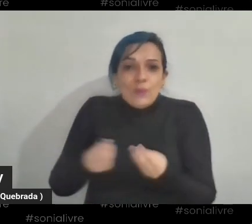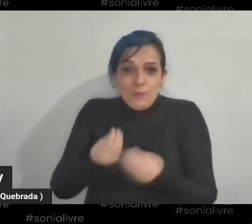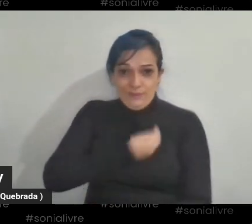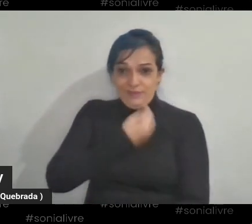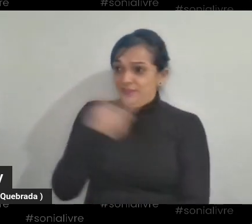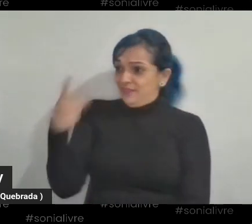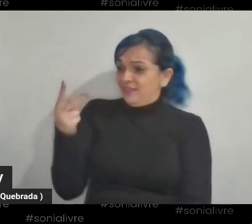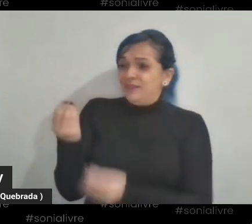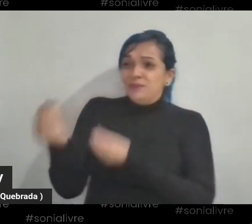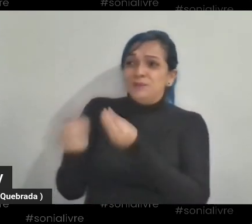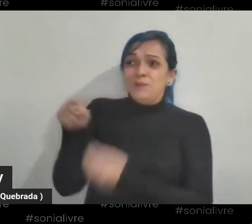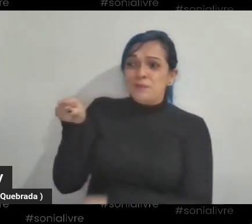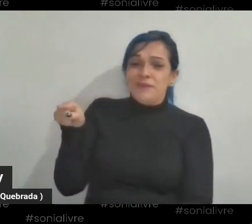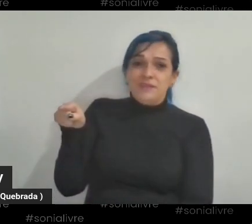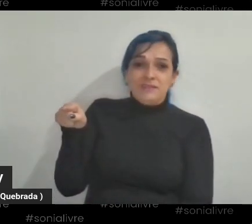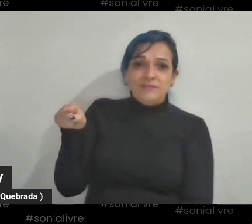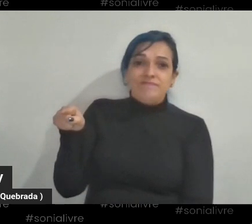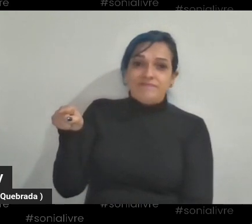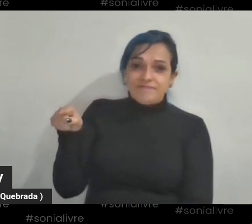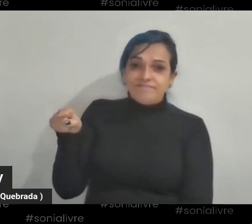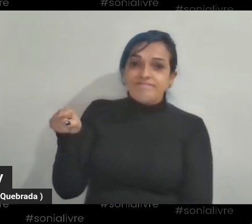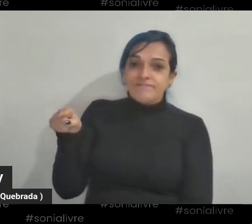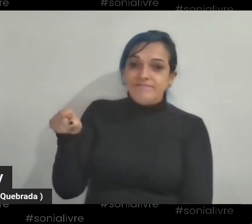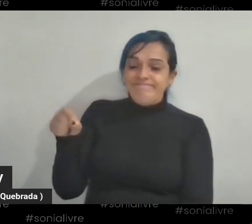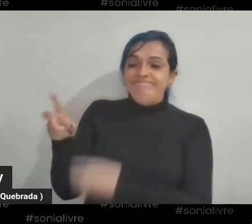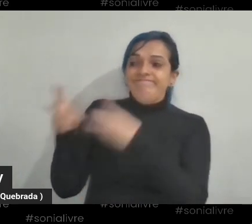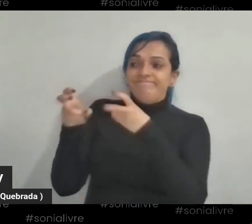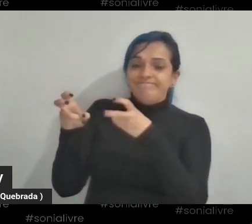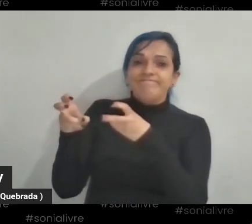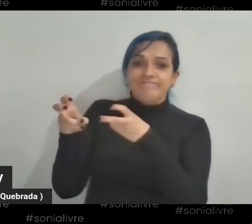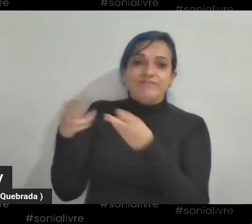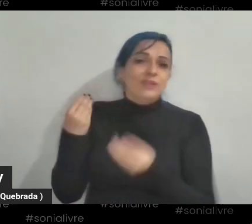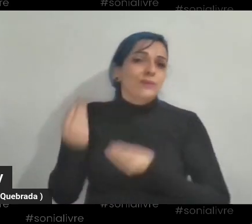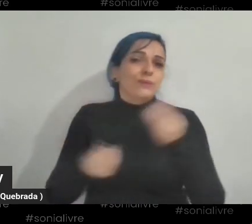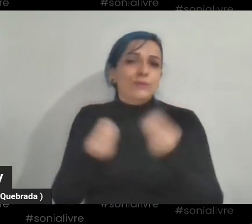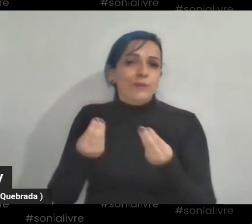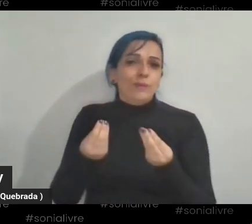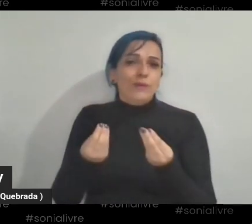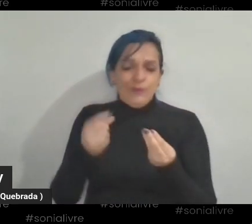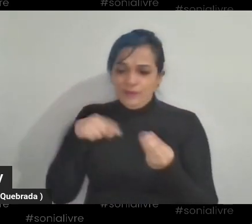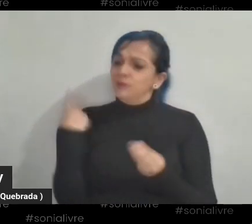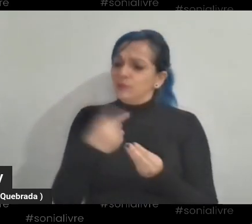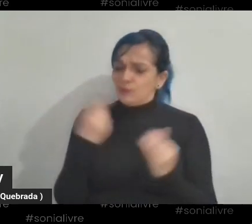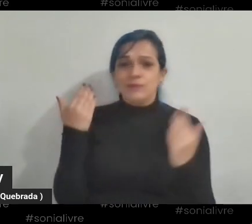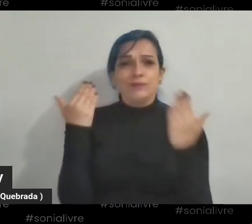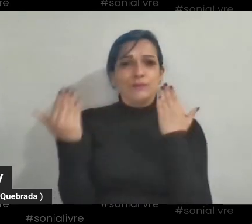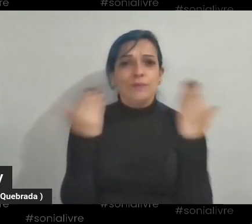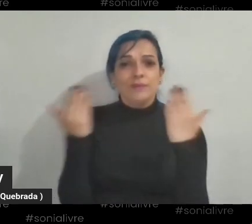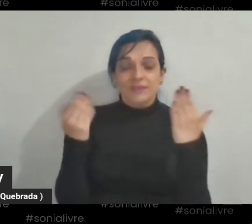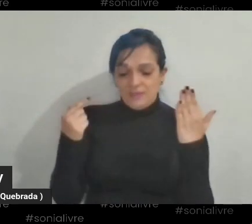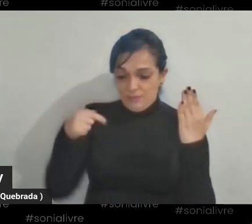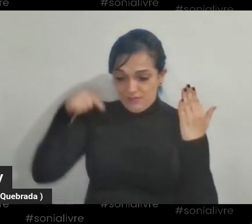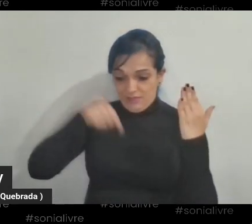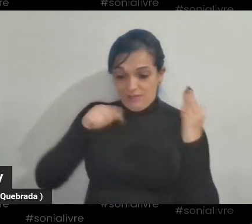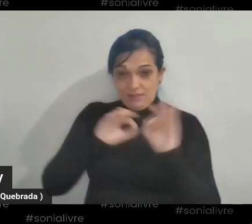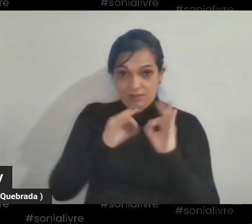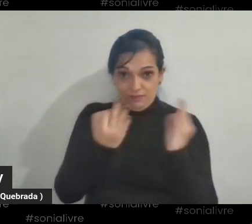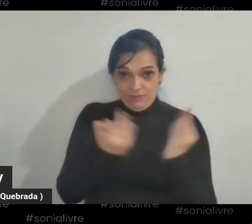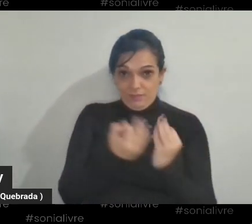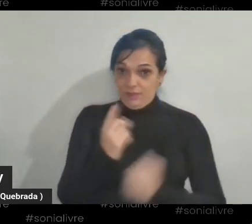se encontra, né? E aí não tem como não fazer uma comparação com a nossa vida, com a nossa situação aqui, dentro de uma família,